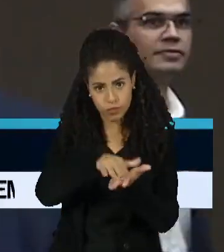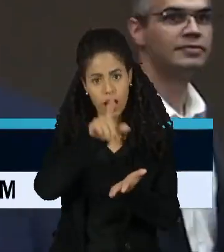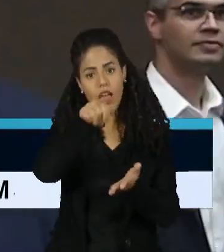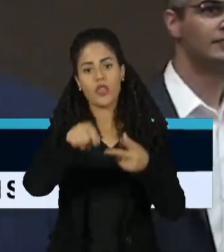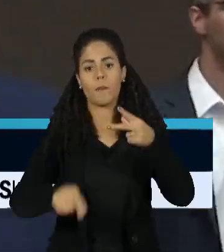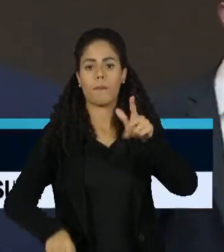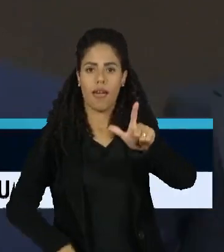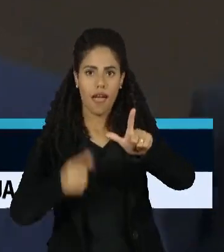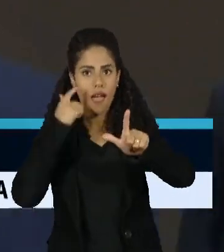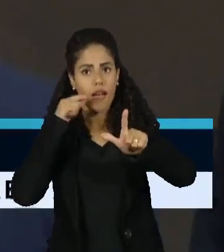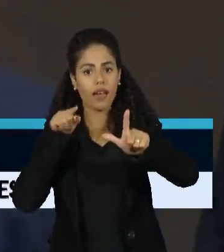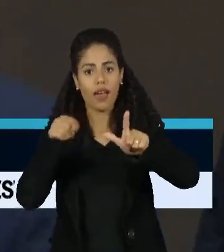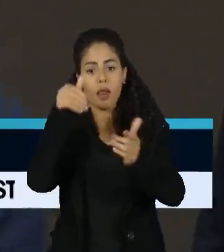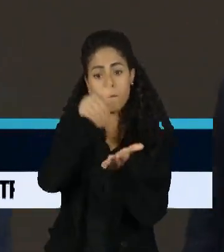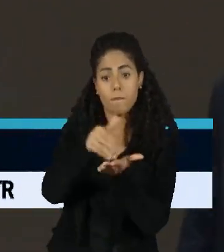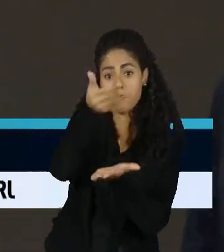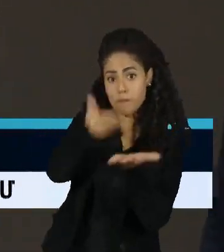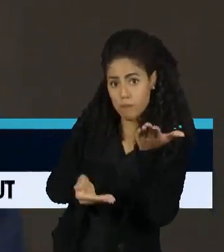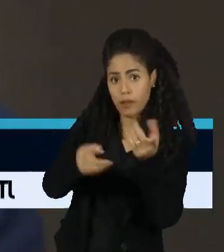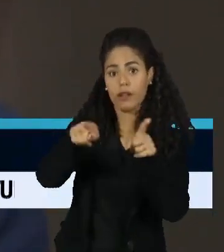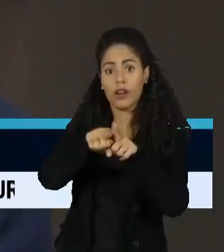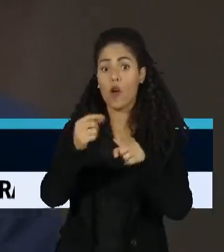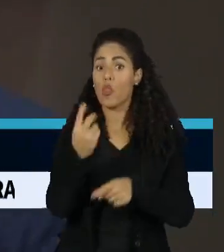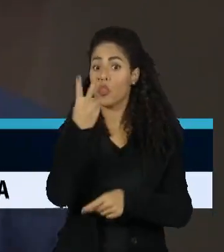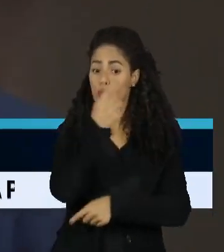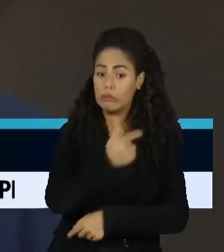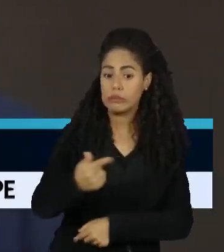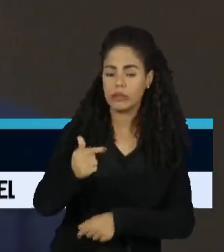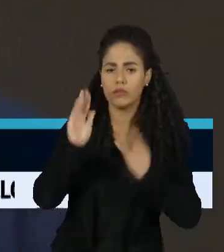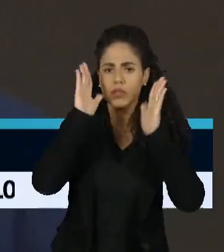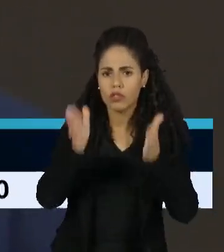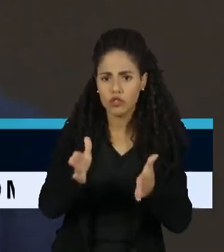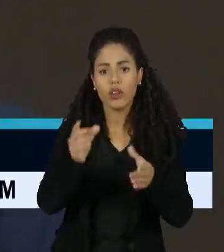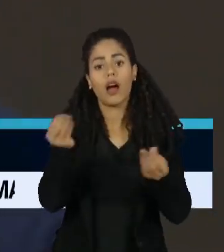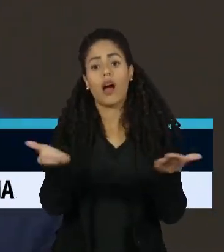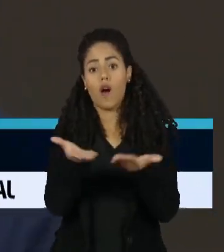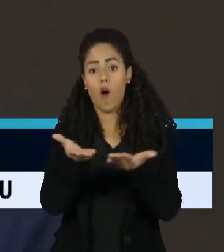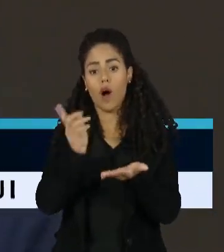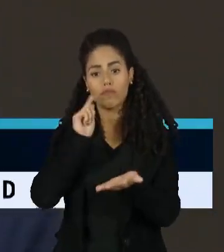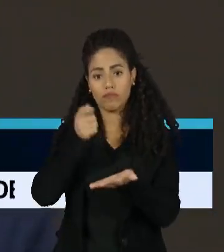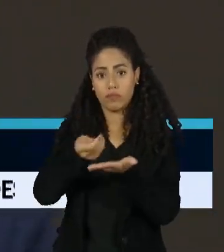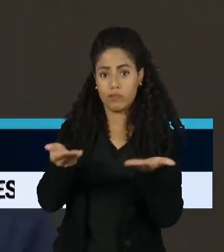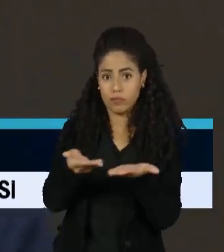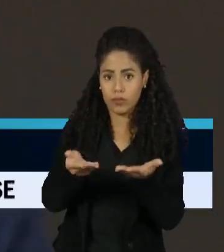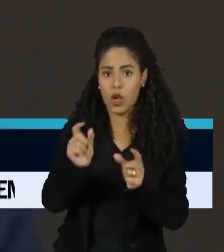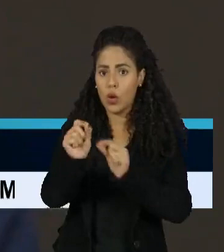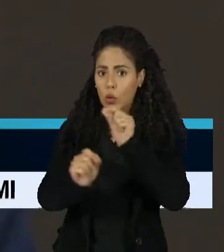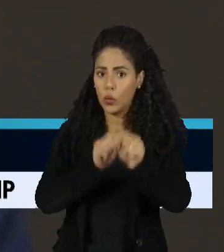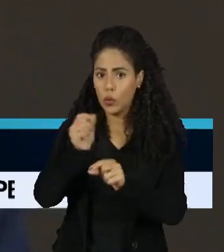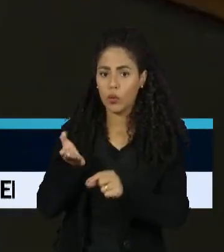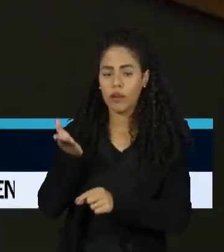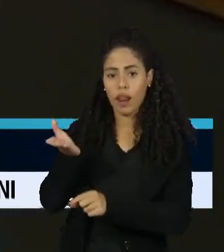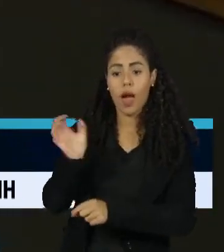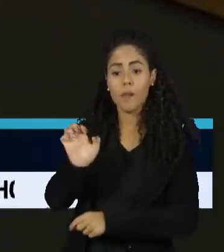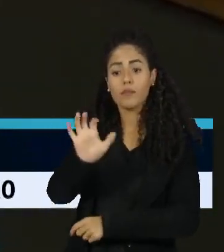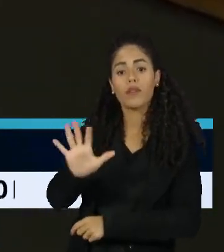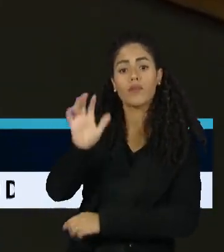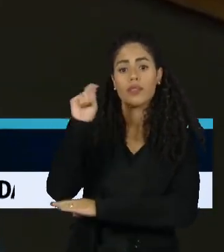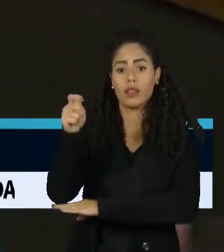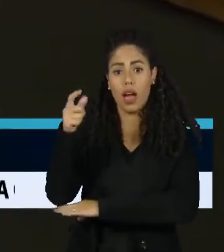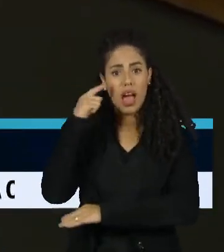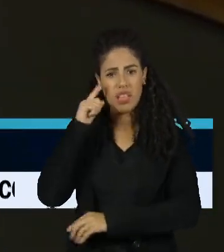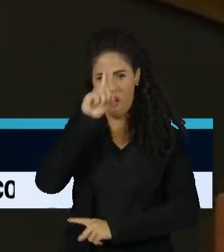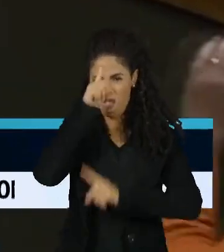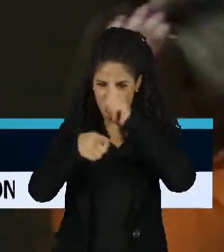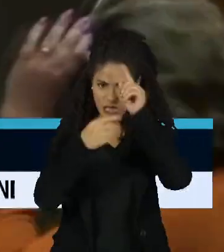O parlamentar perdeu o mandato há duas semanas após condenação do Tribunal Regional Eleitoral do Estado por abuso de poder